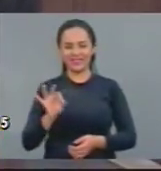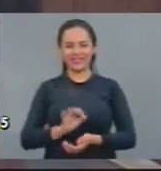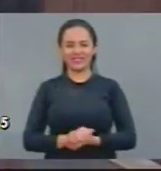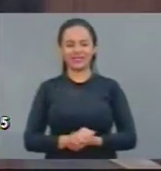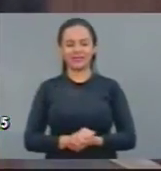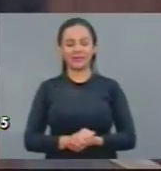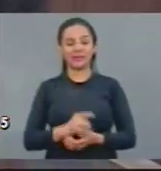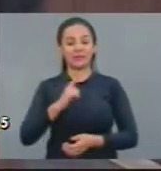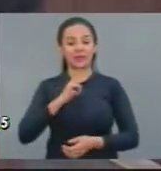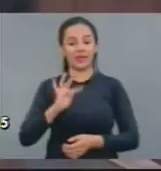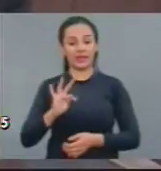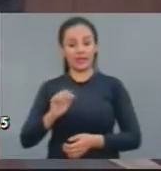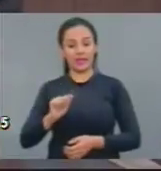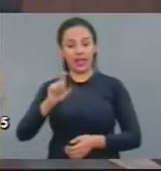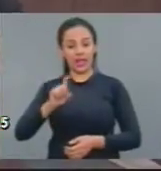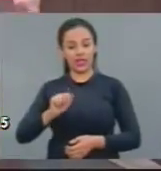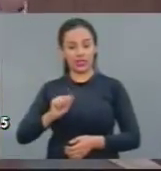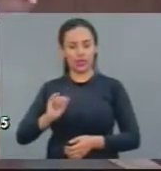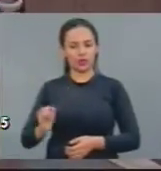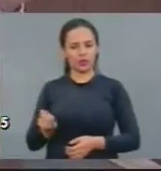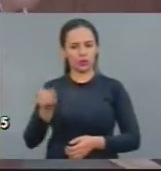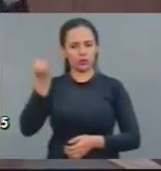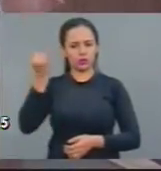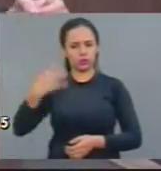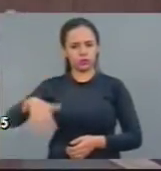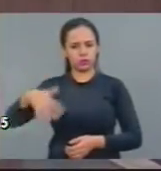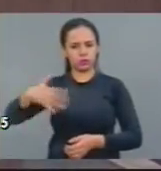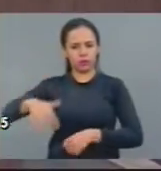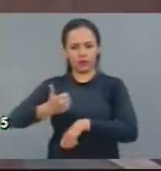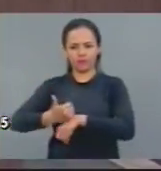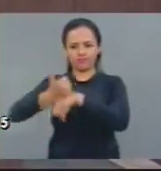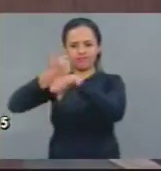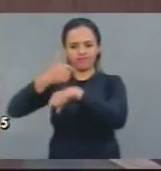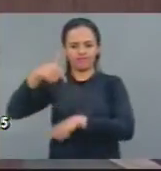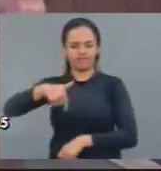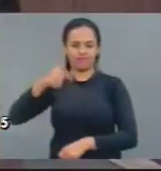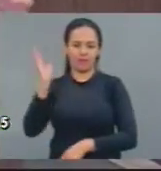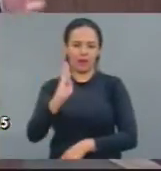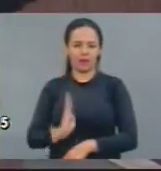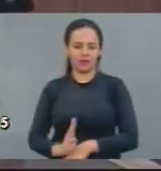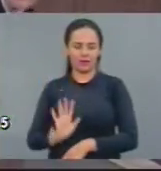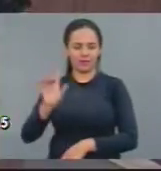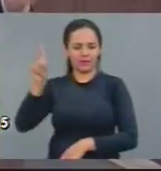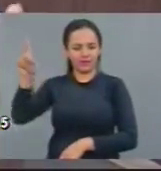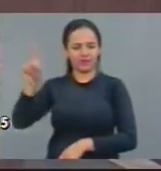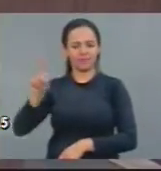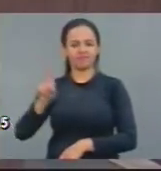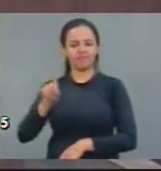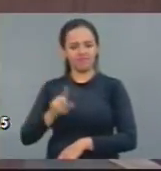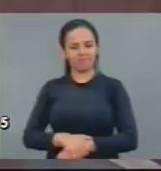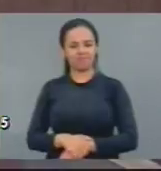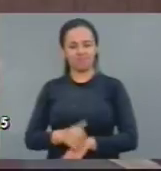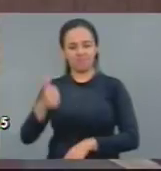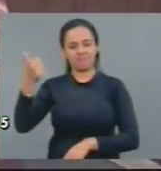taxas de juros do mundo. O que, obviamente,